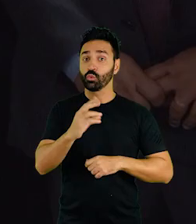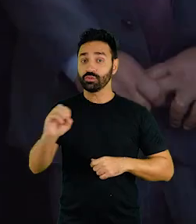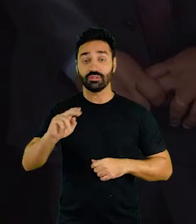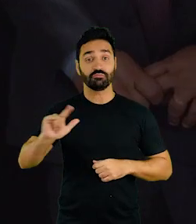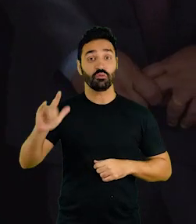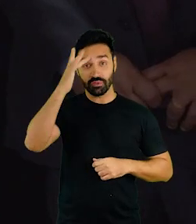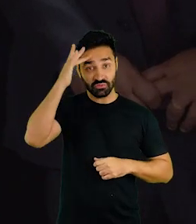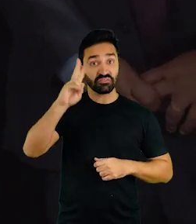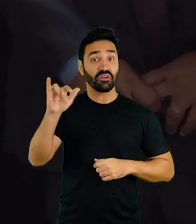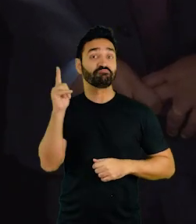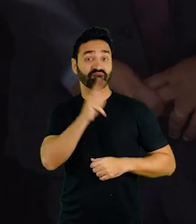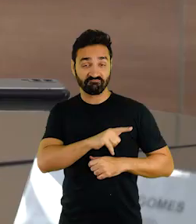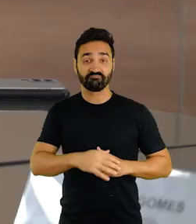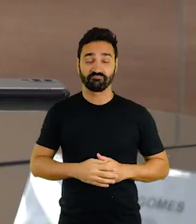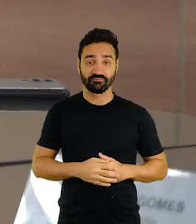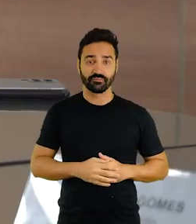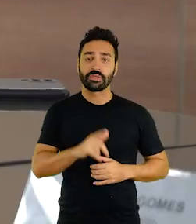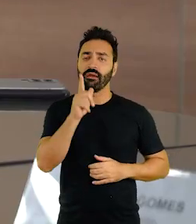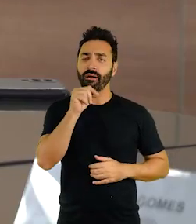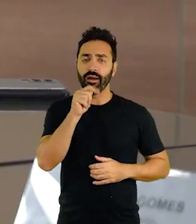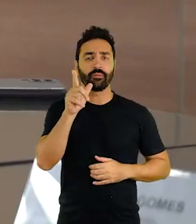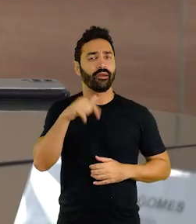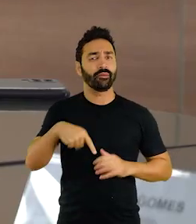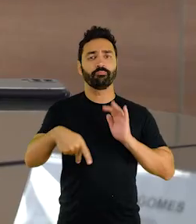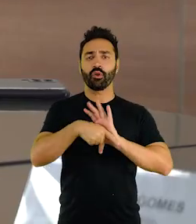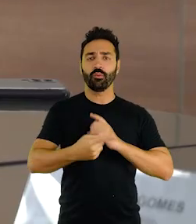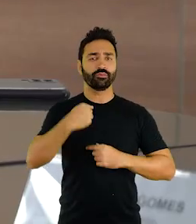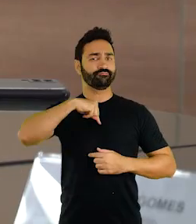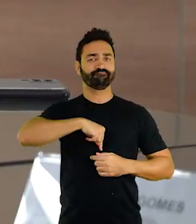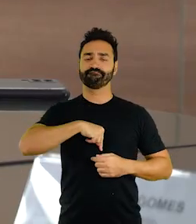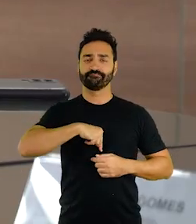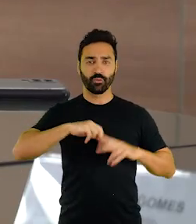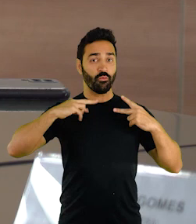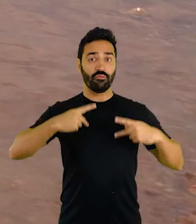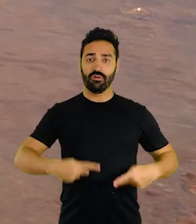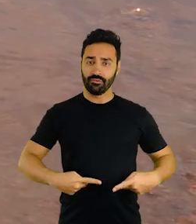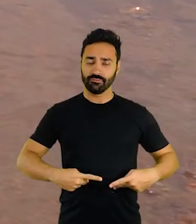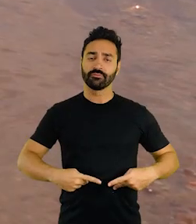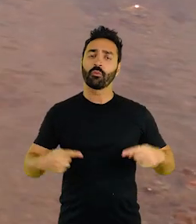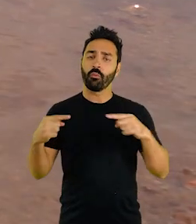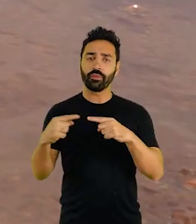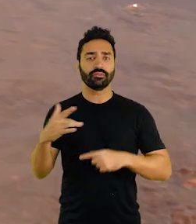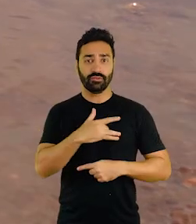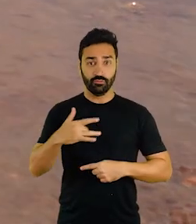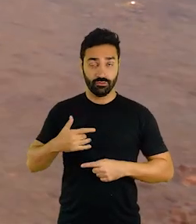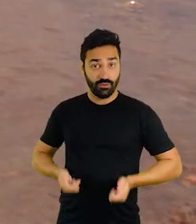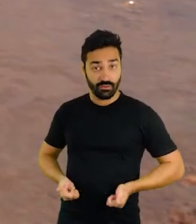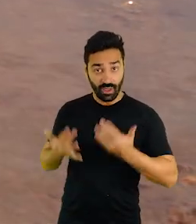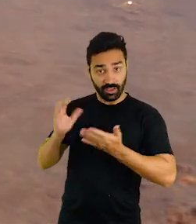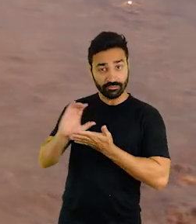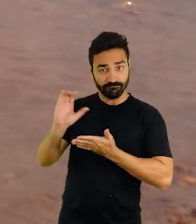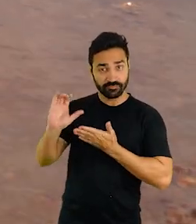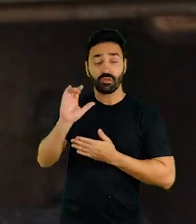200 mil pessoas serão beneficiadas. A água é a essência do ser humano. A água é saúde. Cada